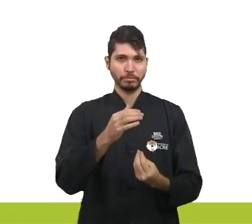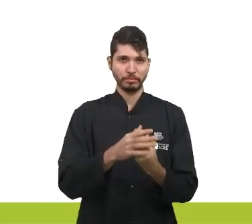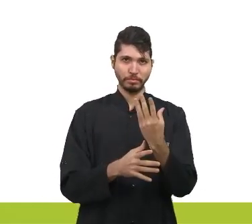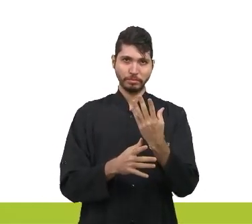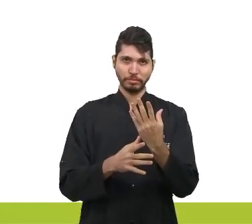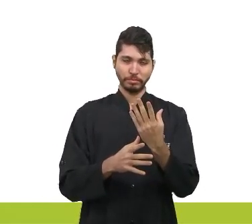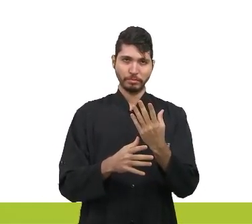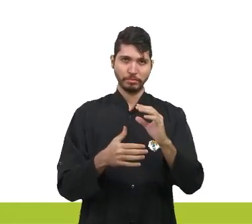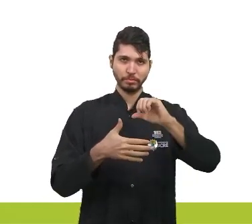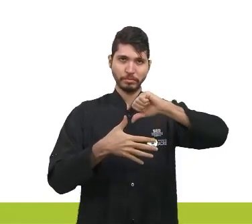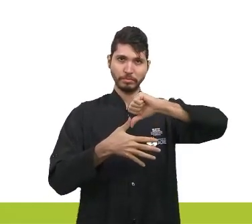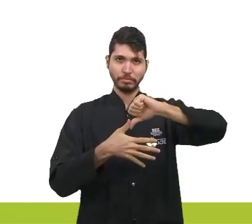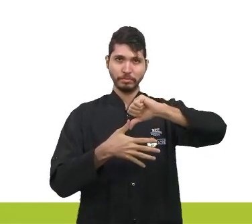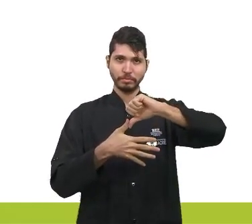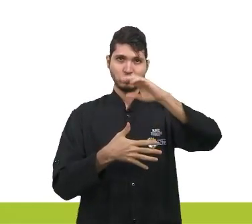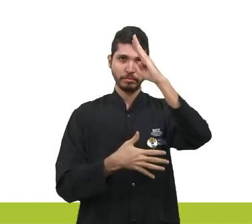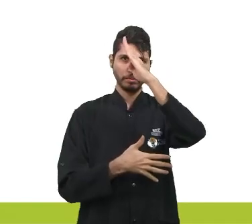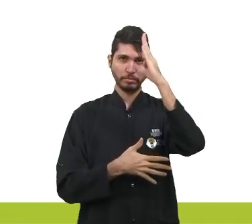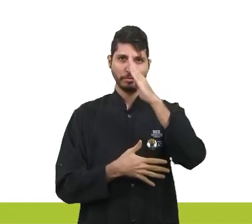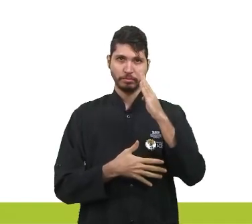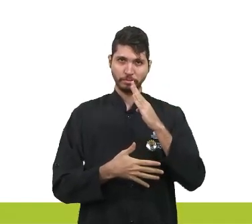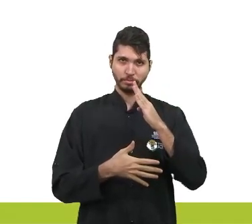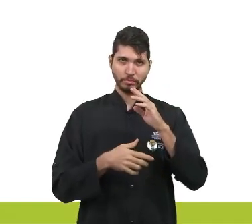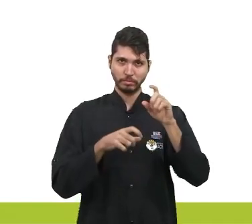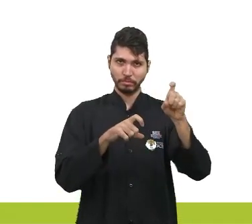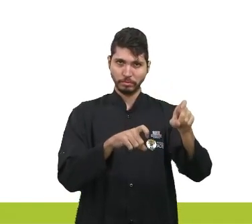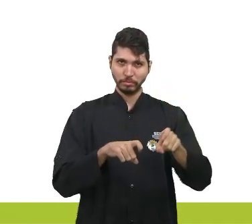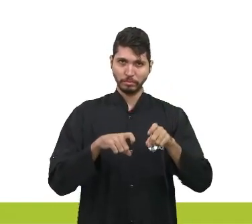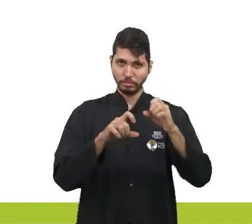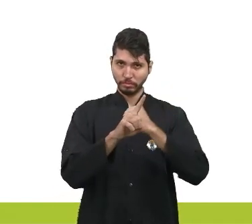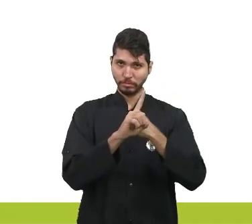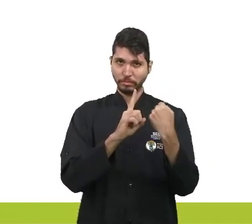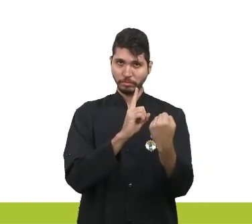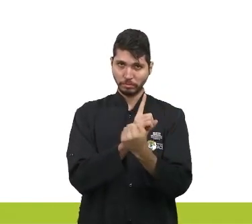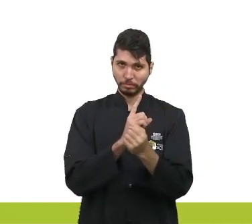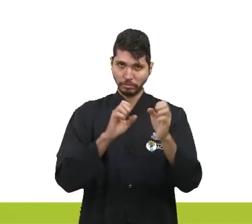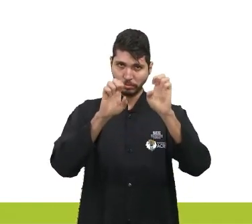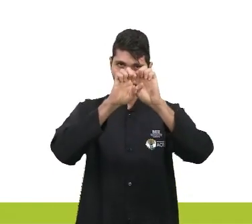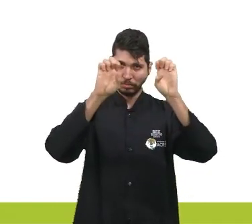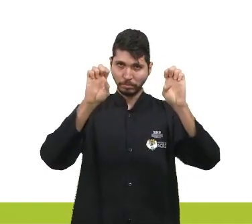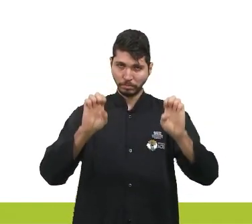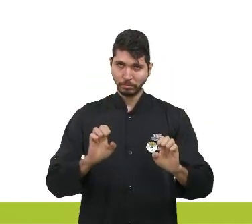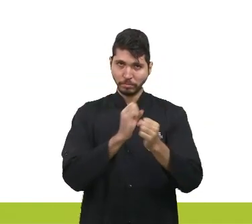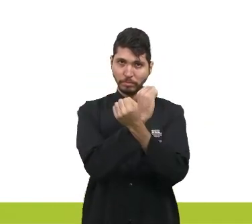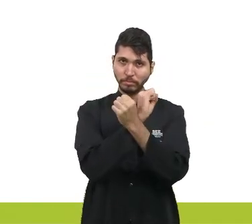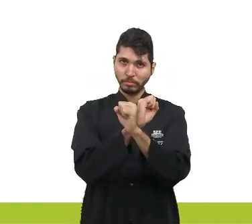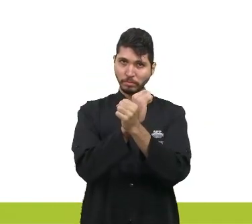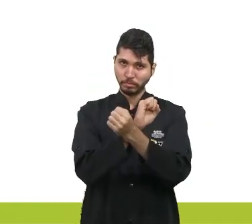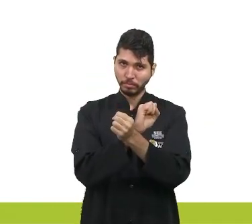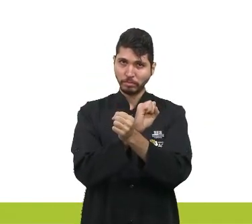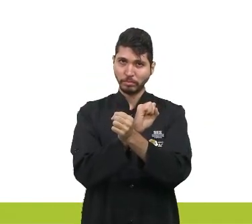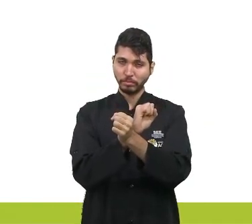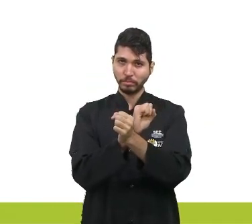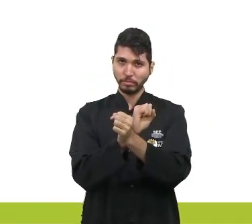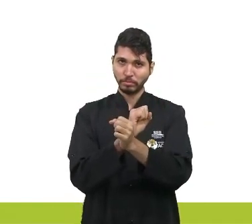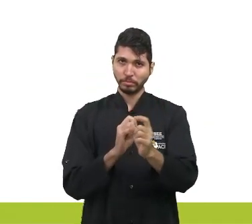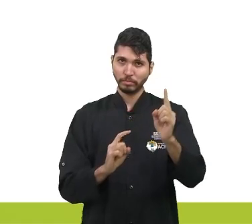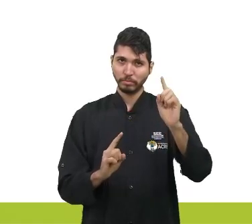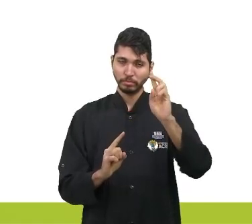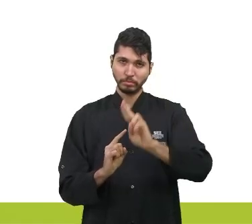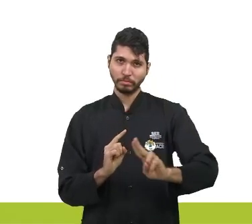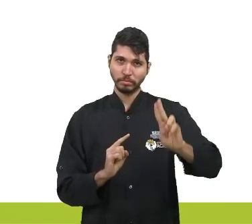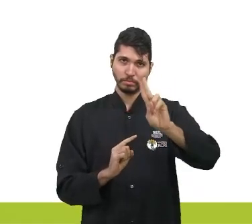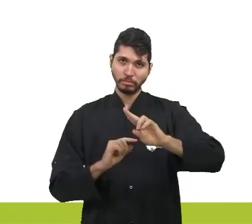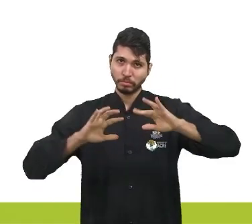Tropical, uma sociedade agrária na estrutura, escravocrata na técnica de exploração